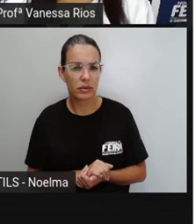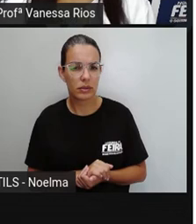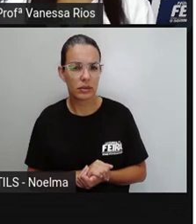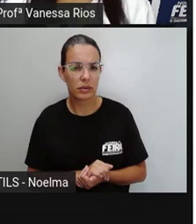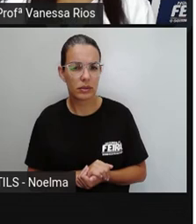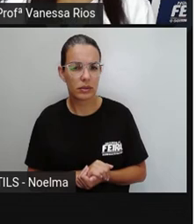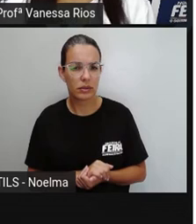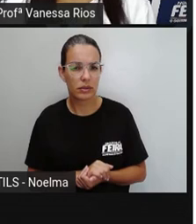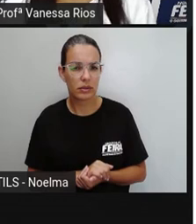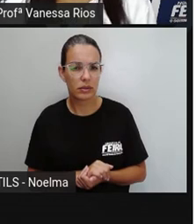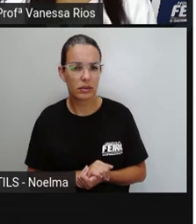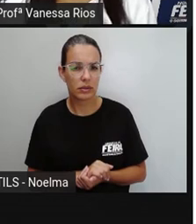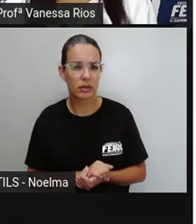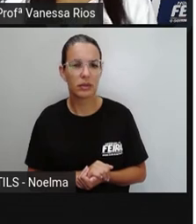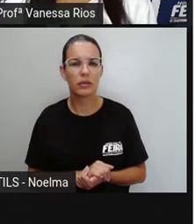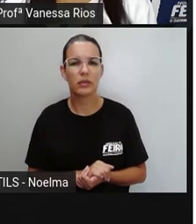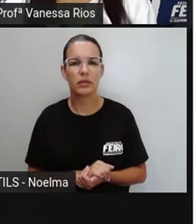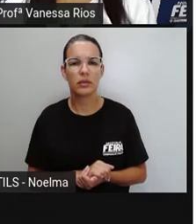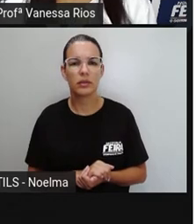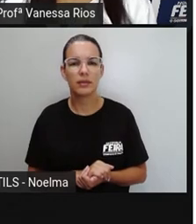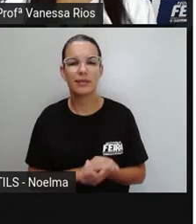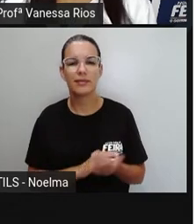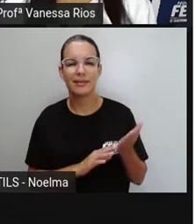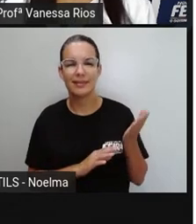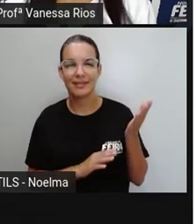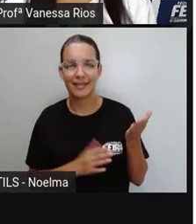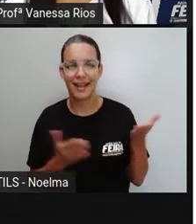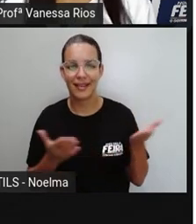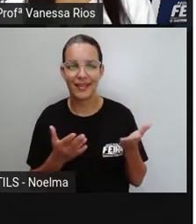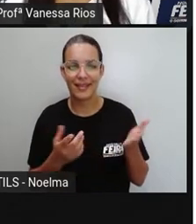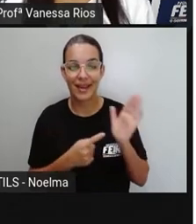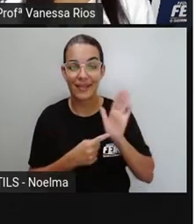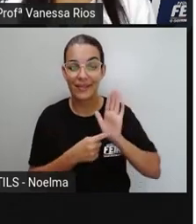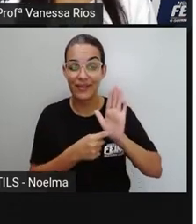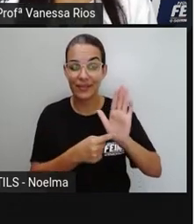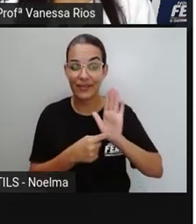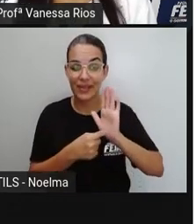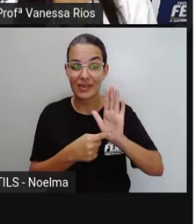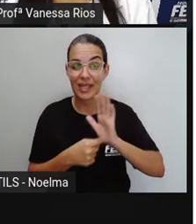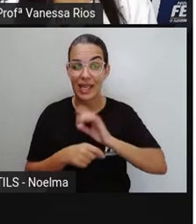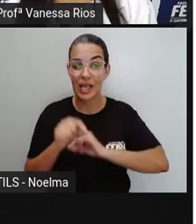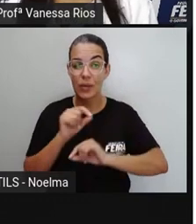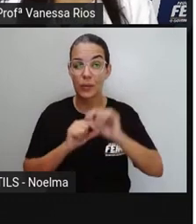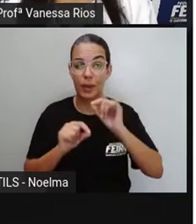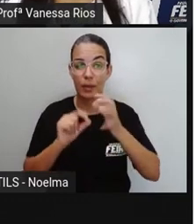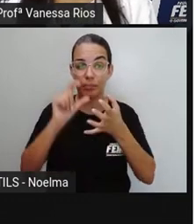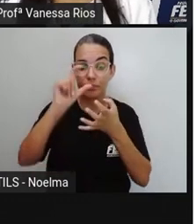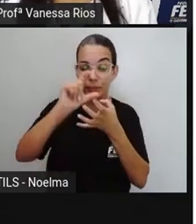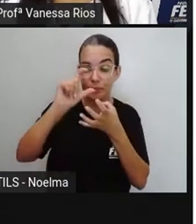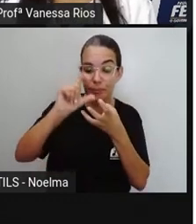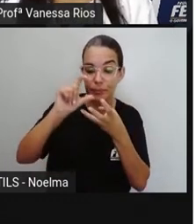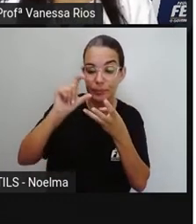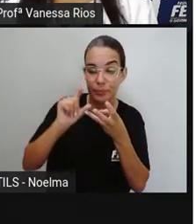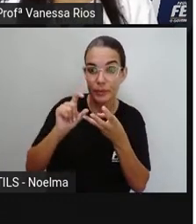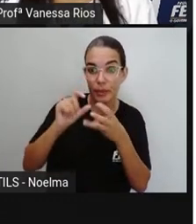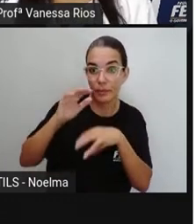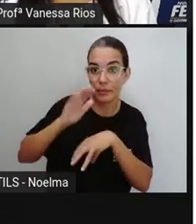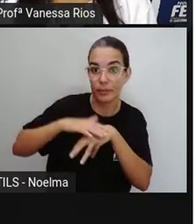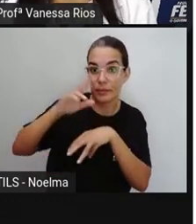Olhem só. A gente precisa identificar antes de tudo quais são as sílabas